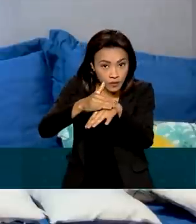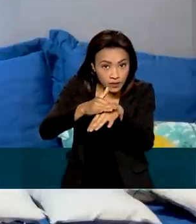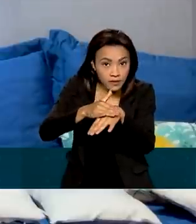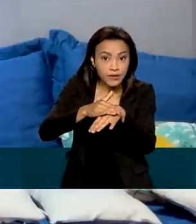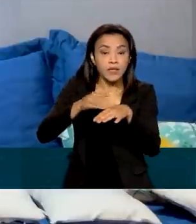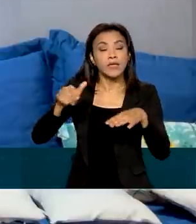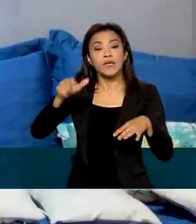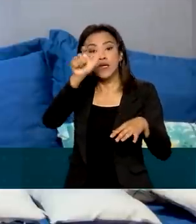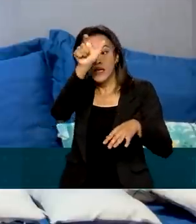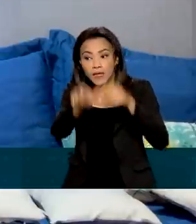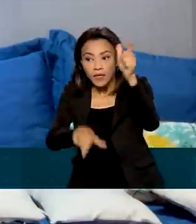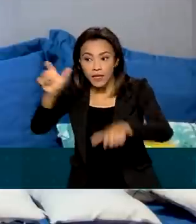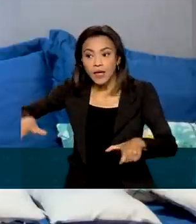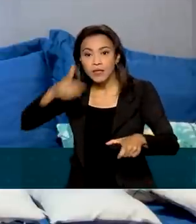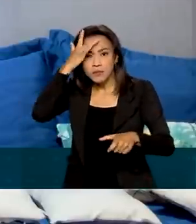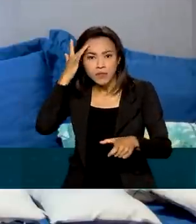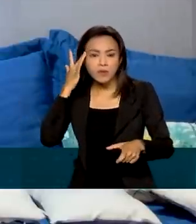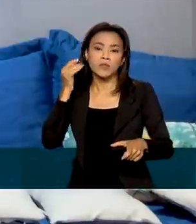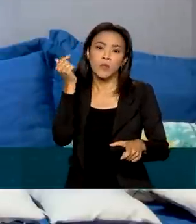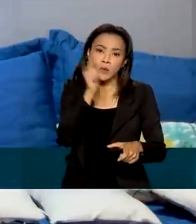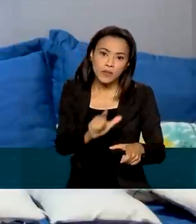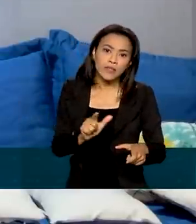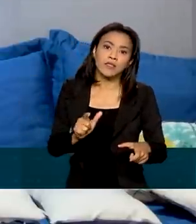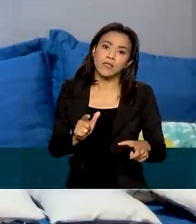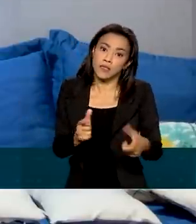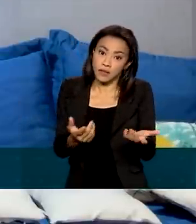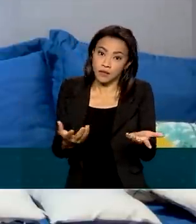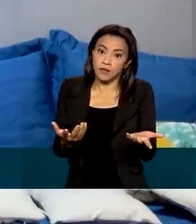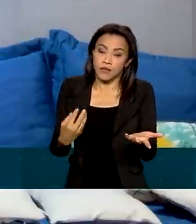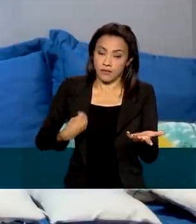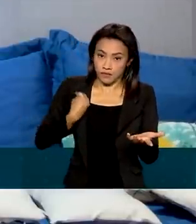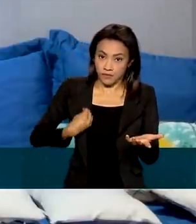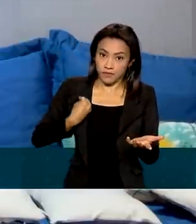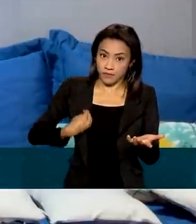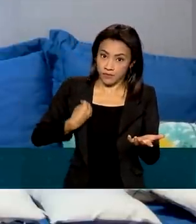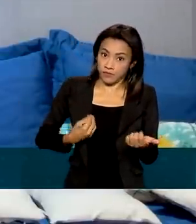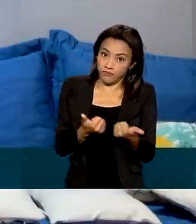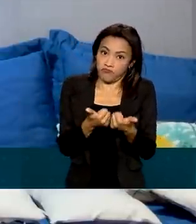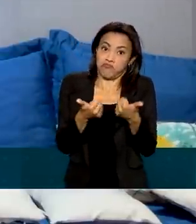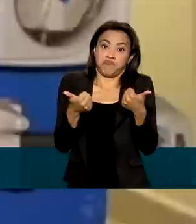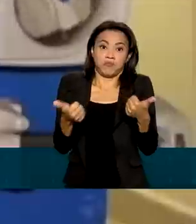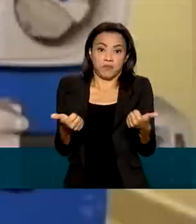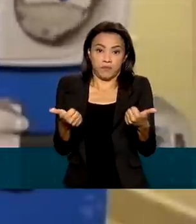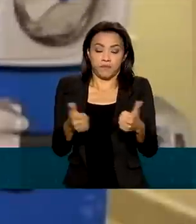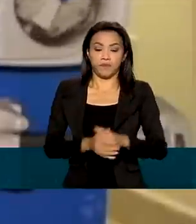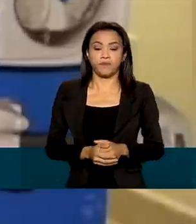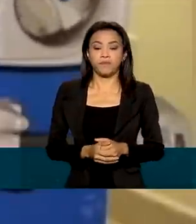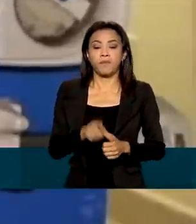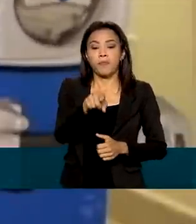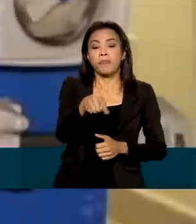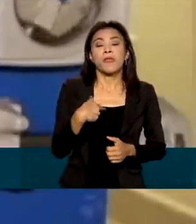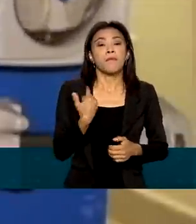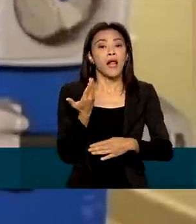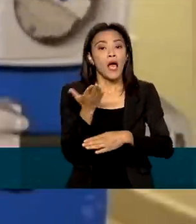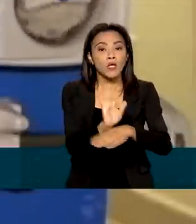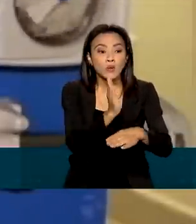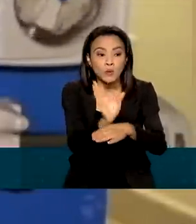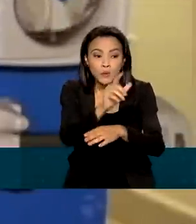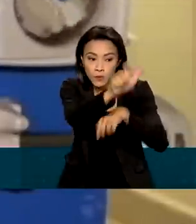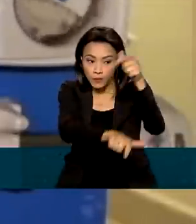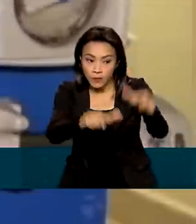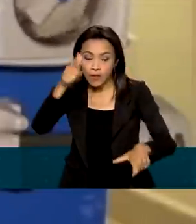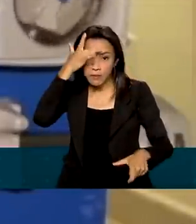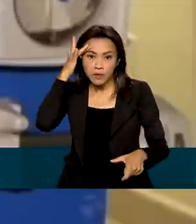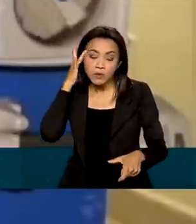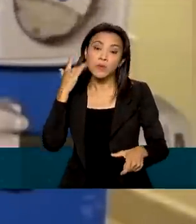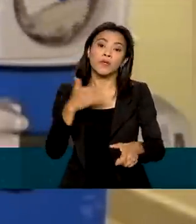maneira que o paciente seja mais adequado e chegue nos estados finais com a condição clínica melhor. Para auxiliar o doente renal crônico a